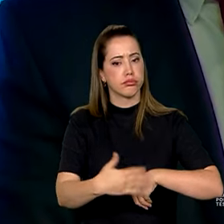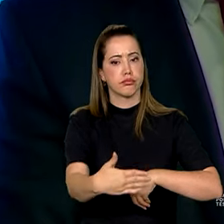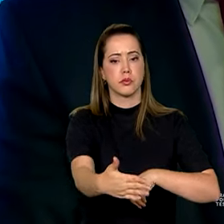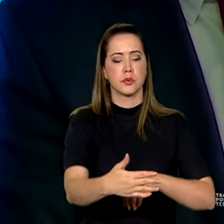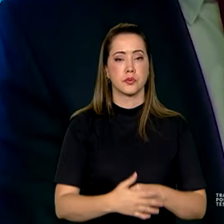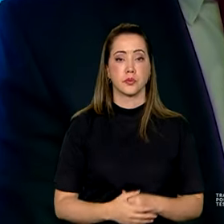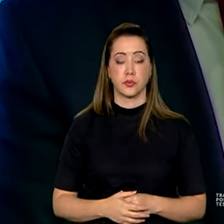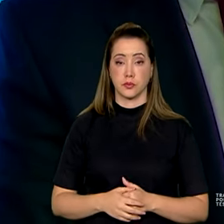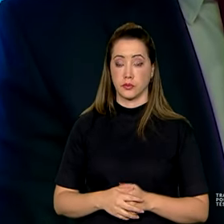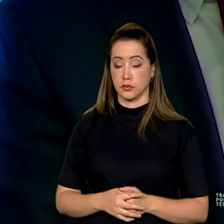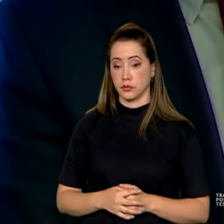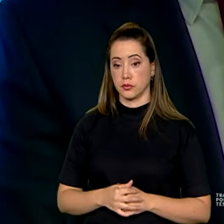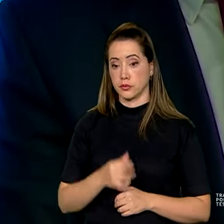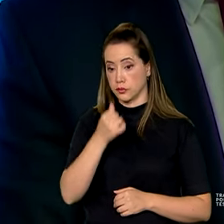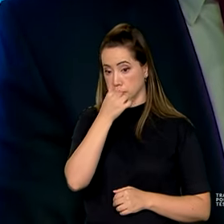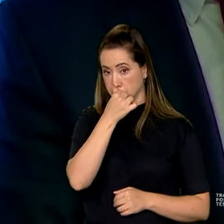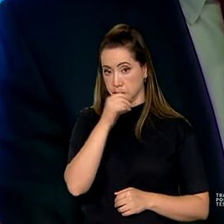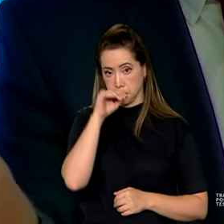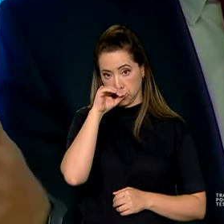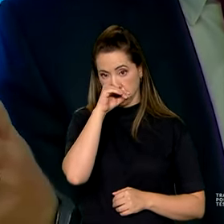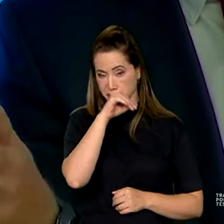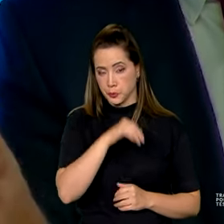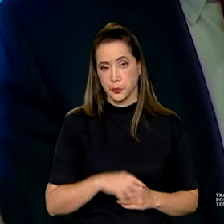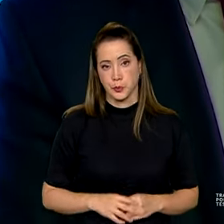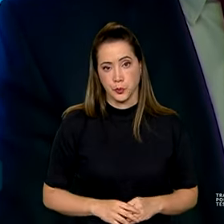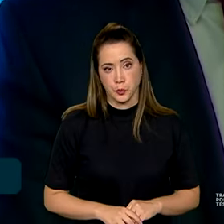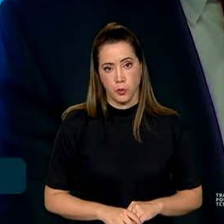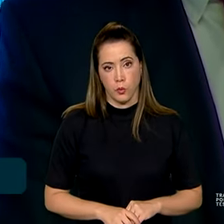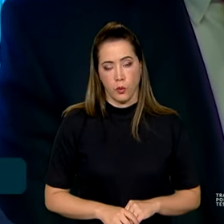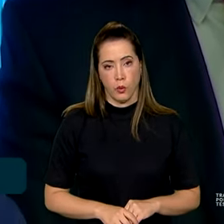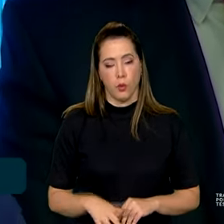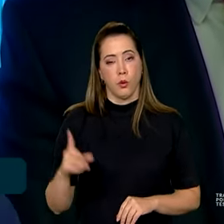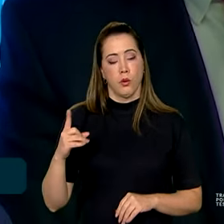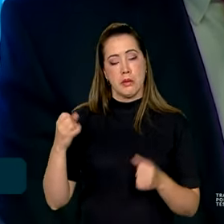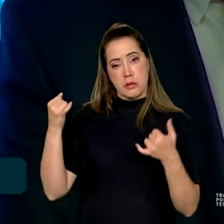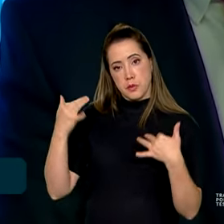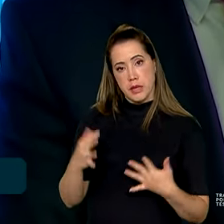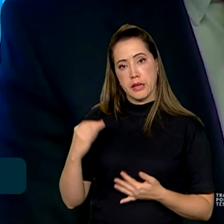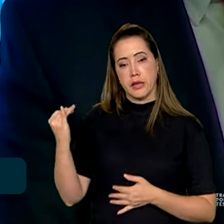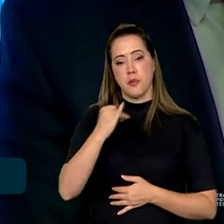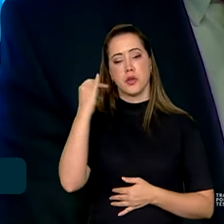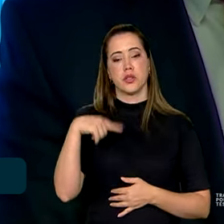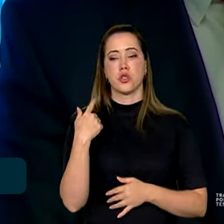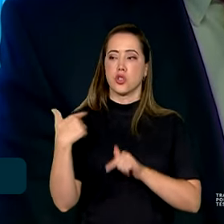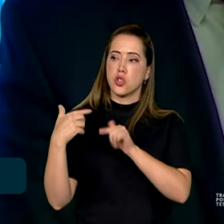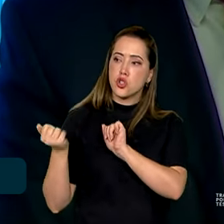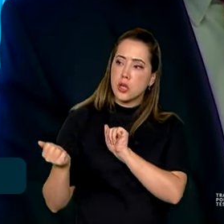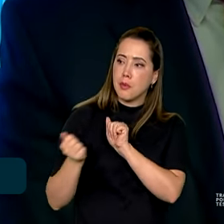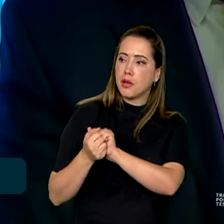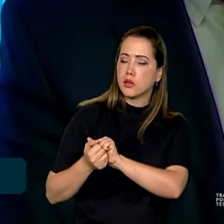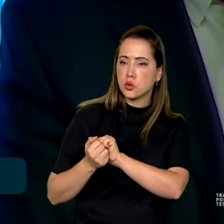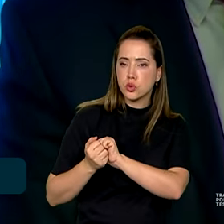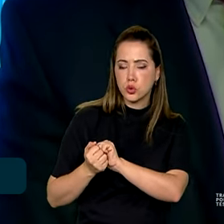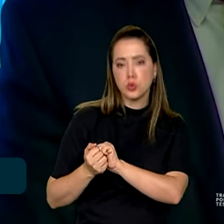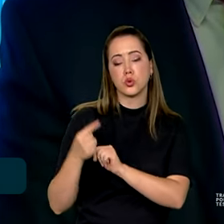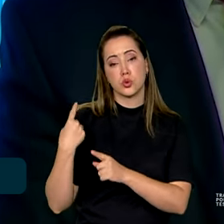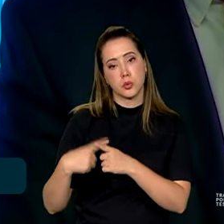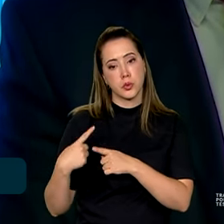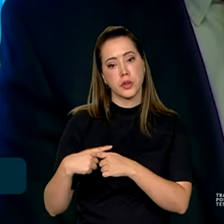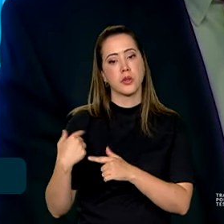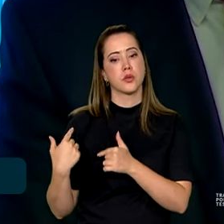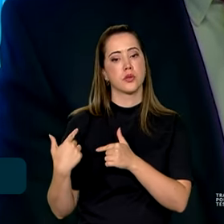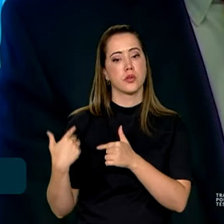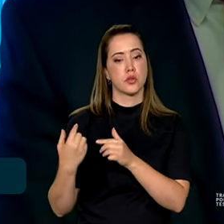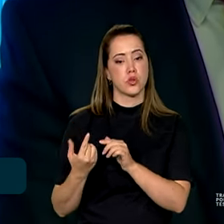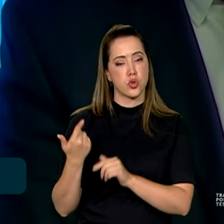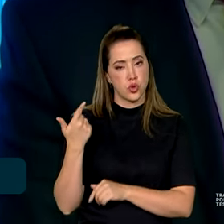É fundamental que a gente trabalhe junto e que a gente garanta recursos para dar continuidade ao trabalho que está sendo feito este ano. Porque está ressurgindo